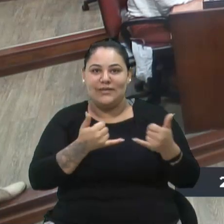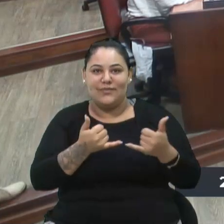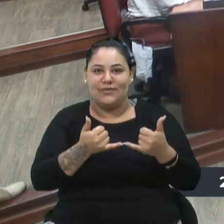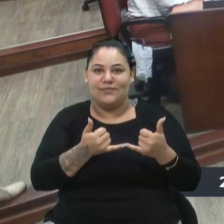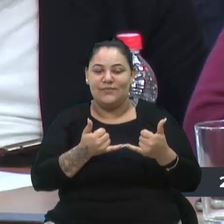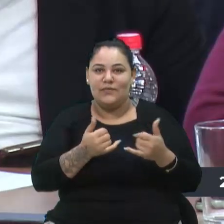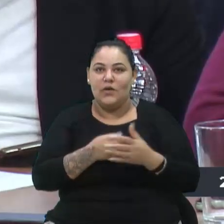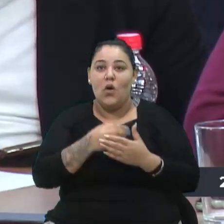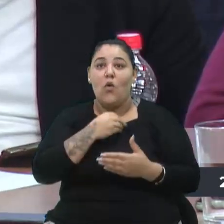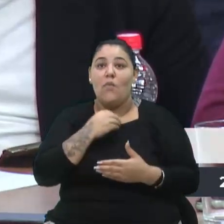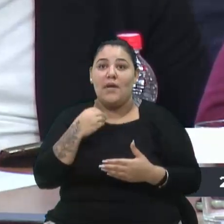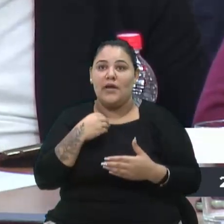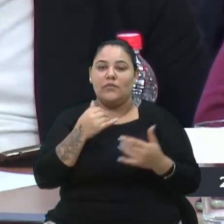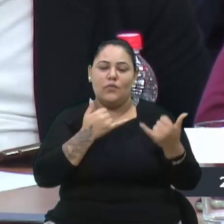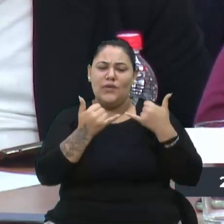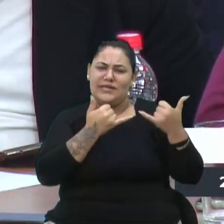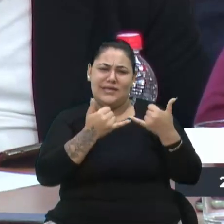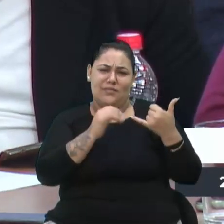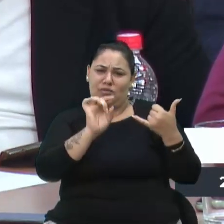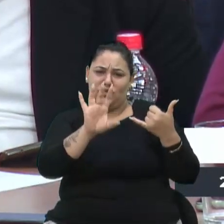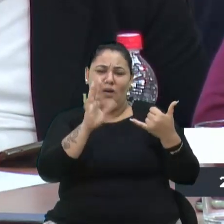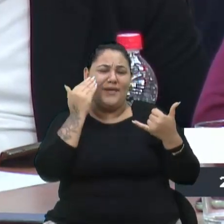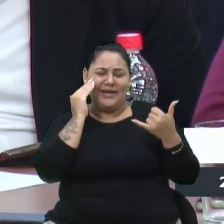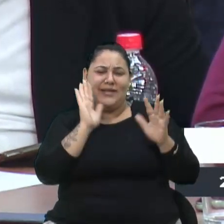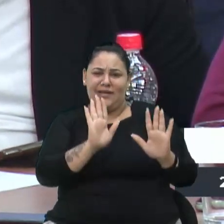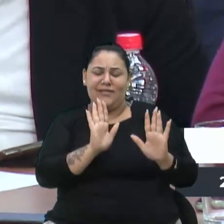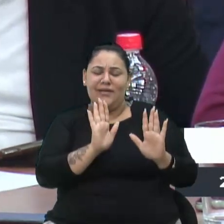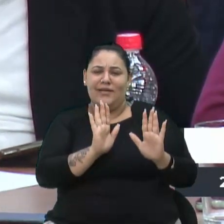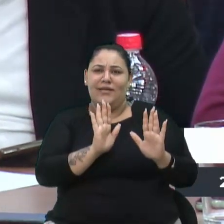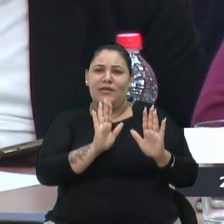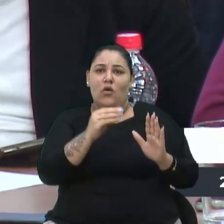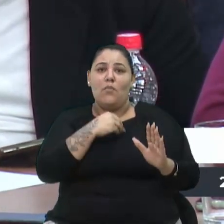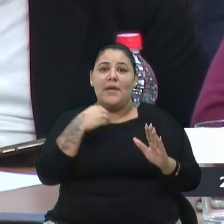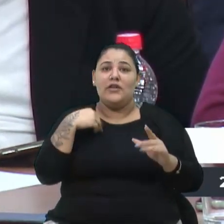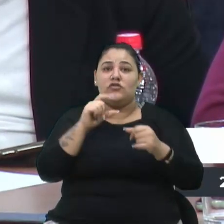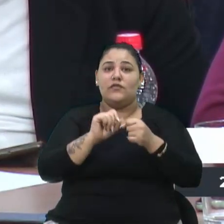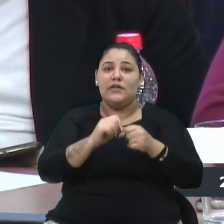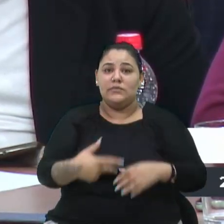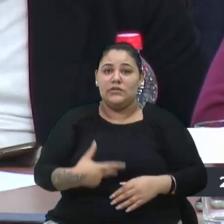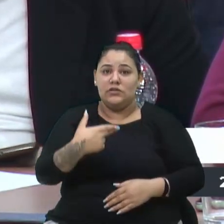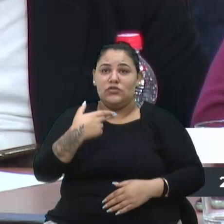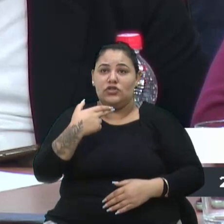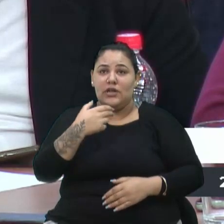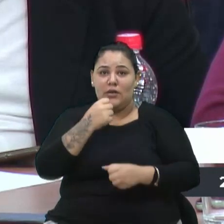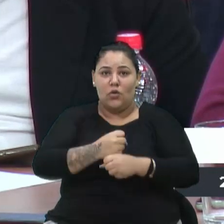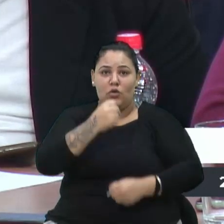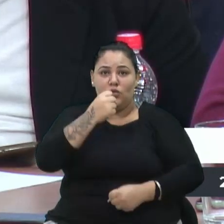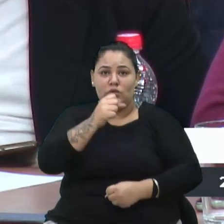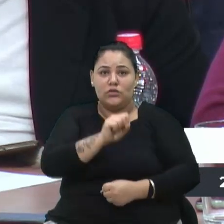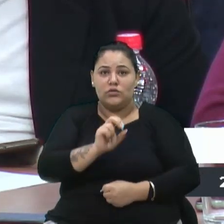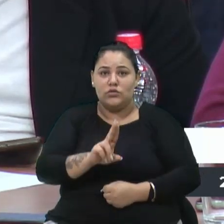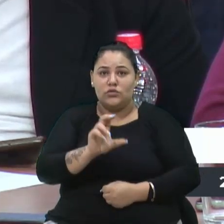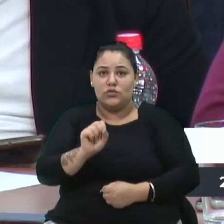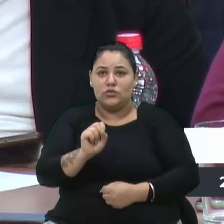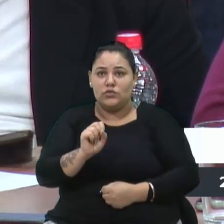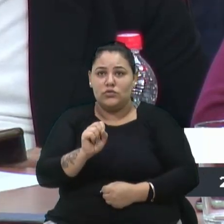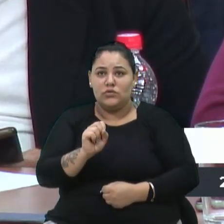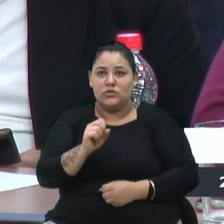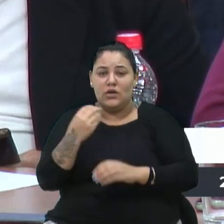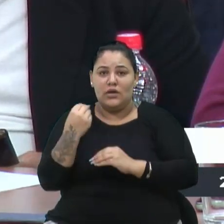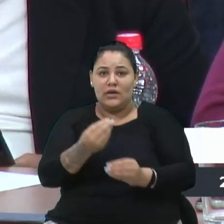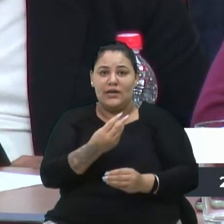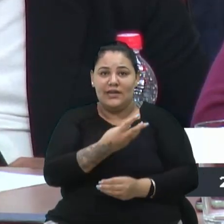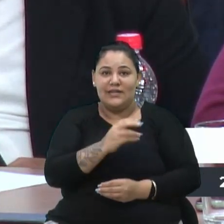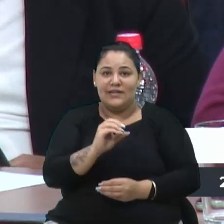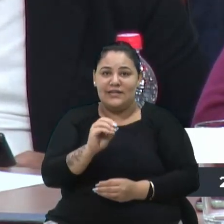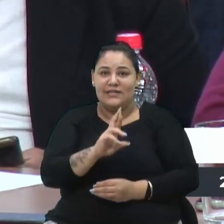Um médico, um exemplo que não é válido, mas só para entender. Um médico que faz uma cirurgia da coluna pelo SUS ganha 300 reais. E pelo